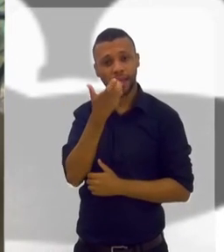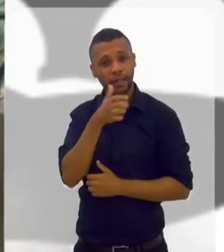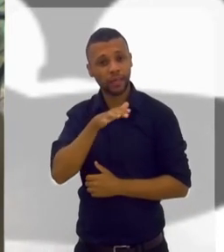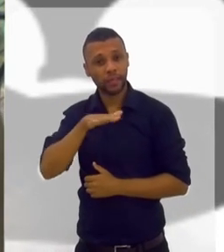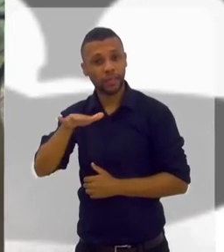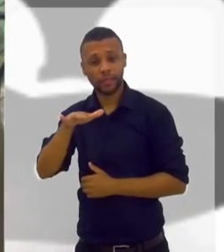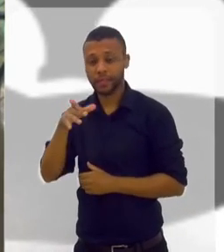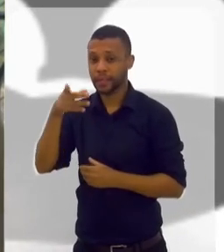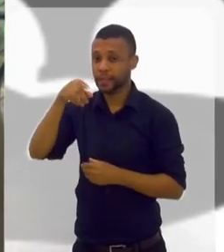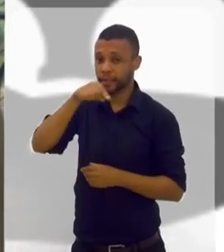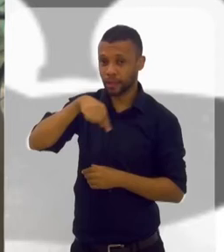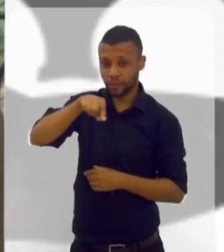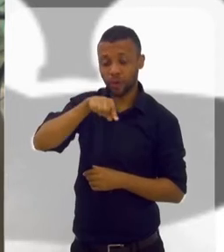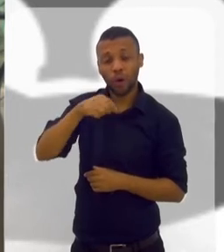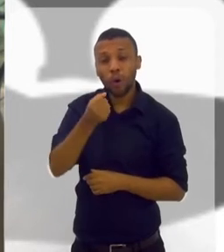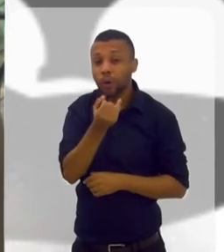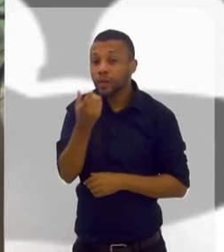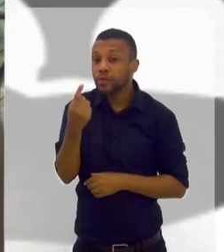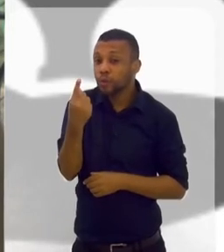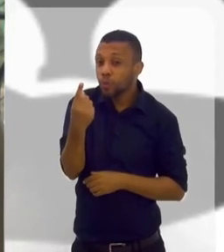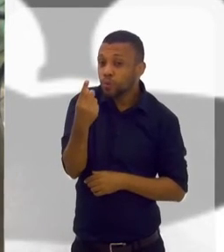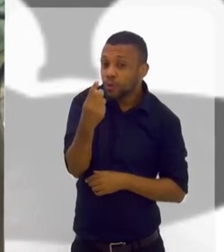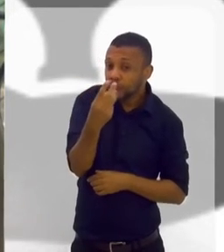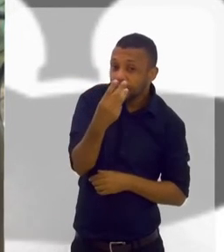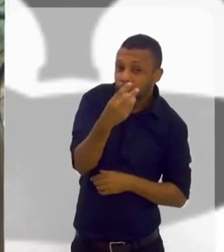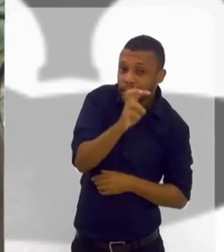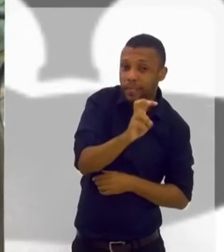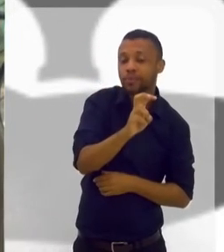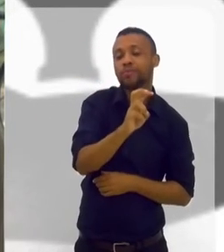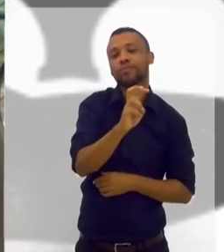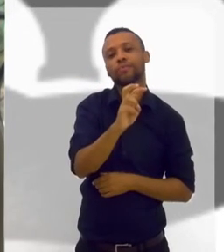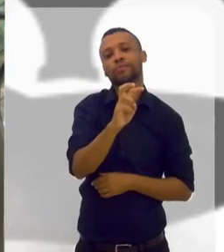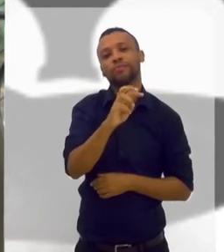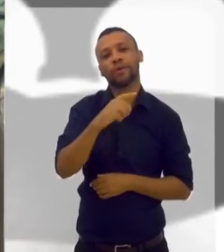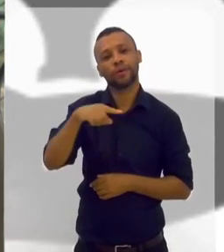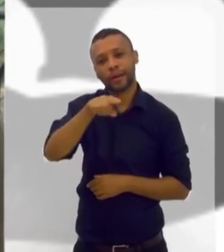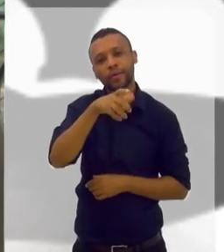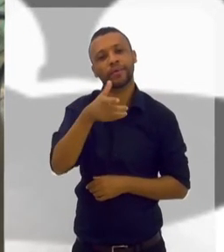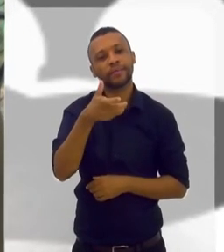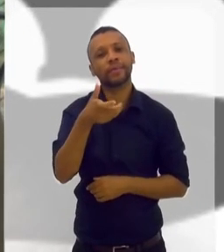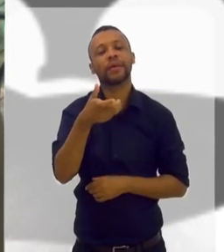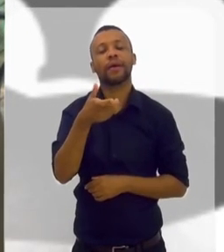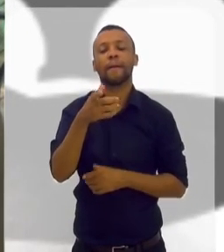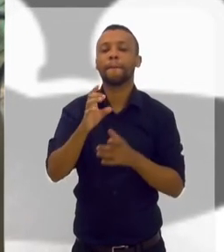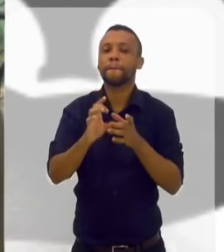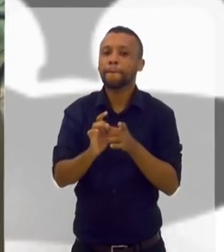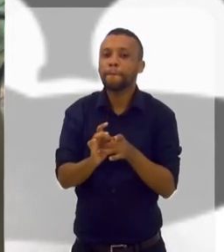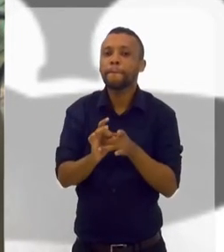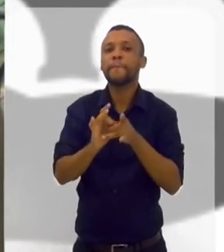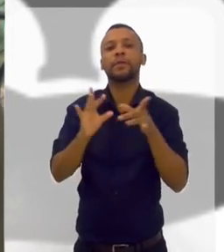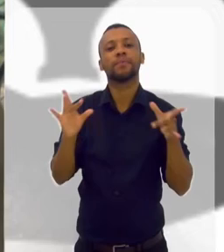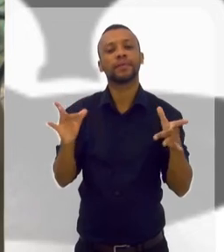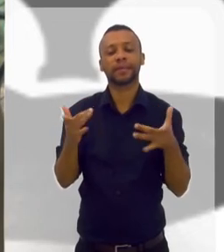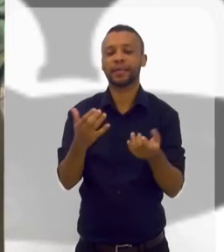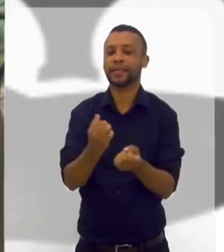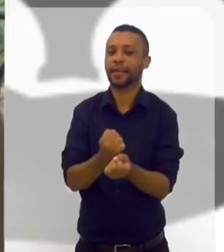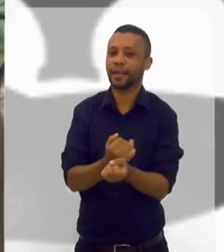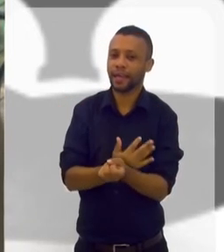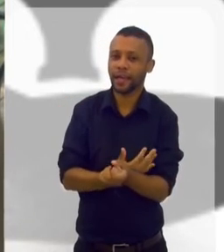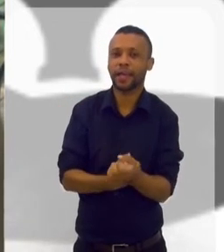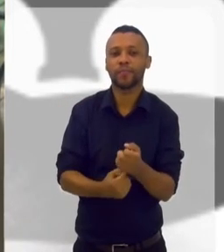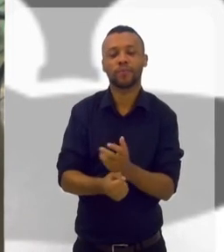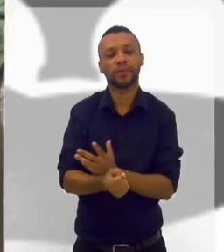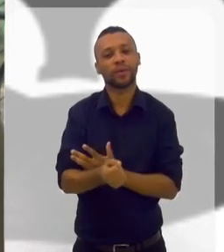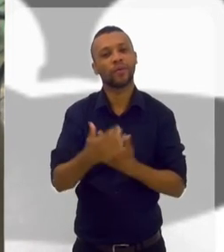criança aí dentro de você. Eu vou contar de um a cinco. E a cada número que eu falar, eu quero que você permita que essa emoção,